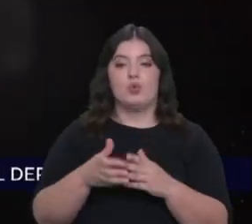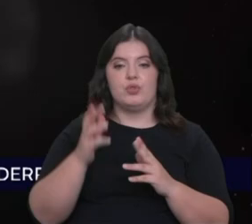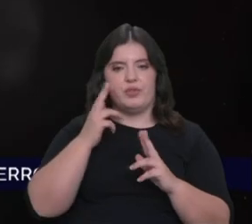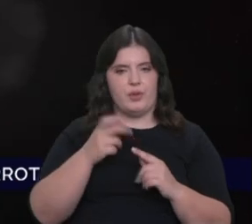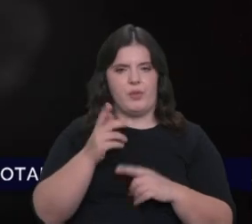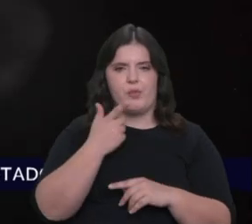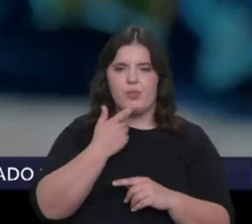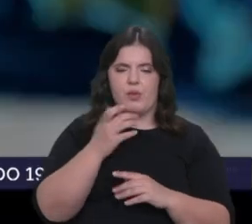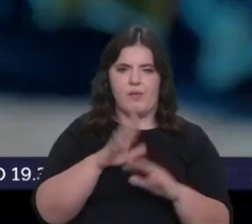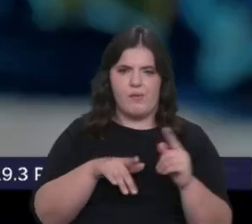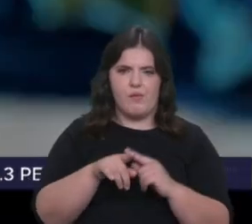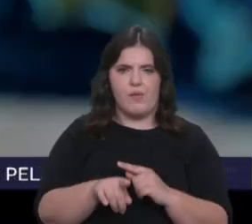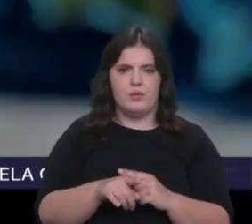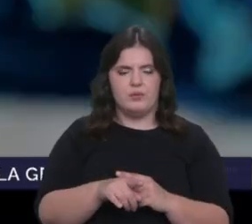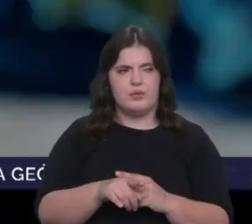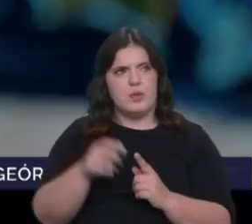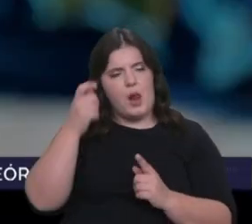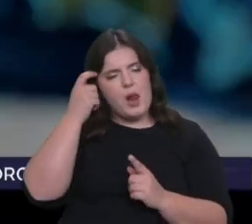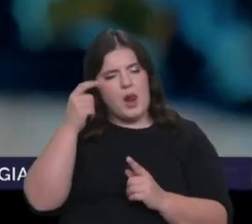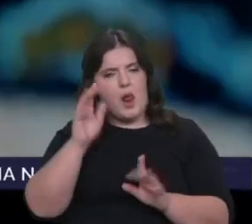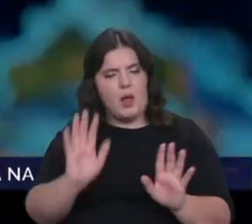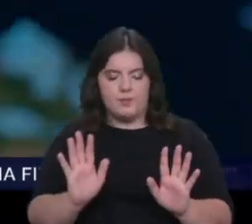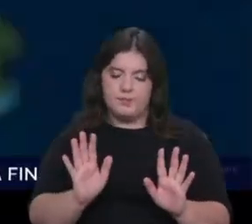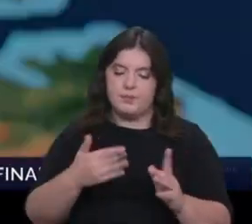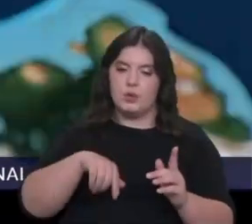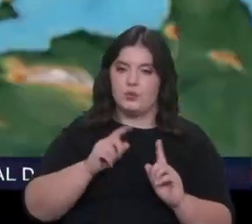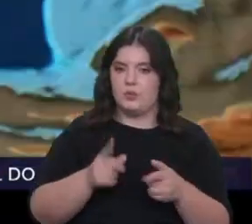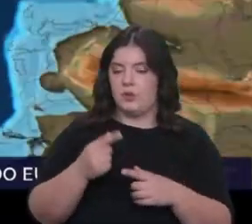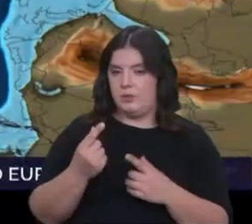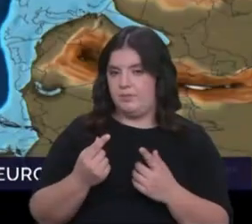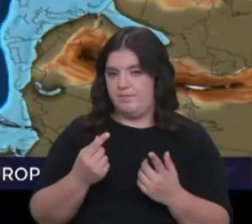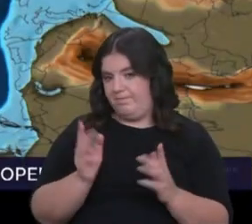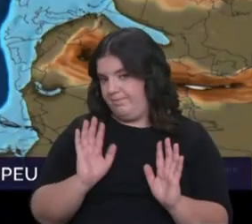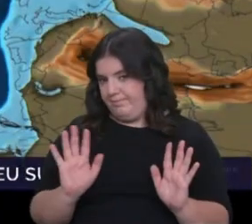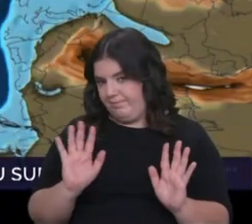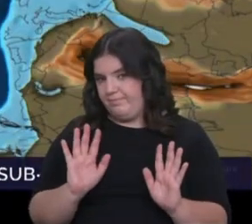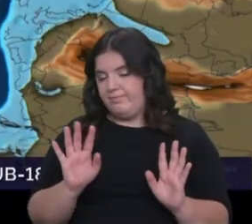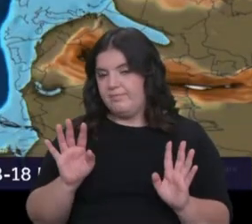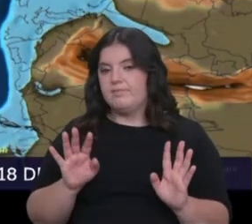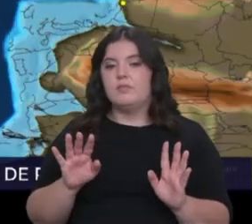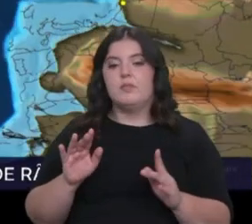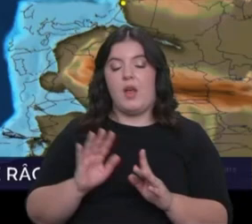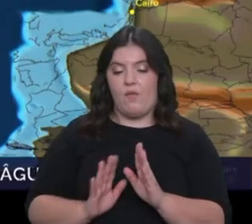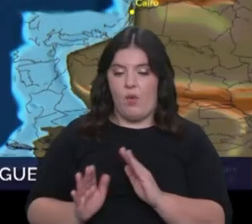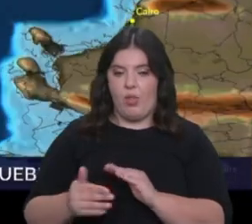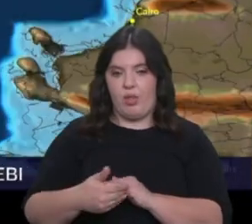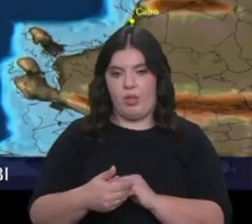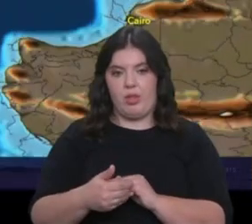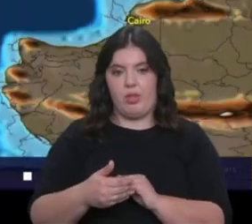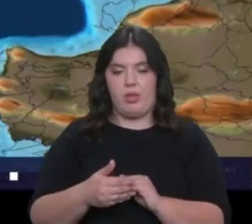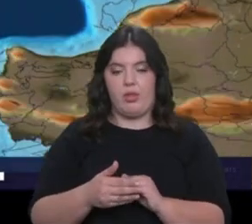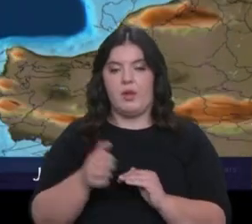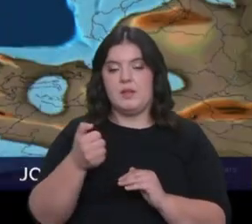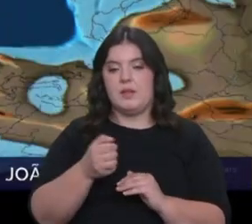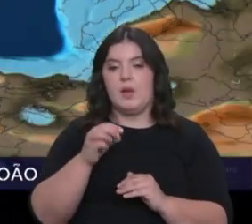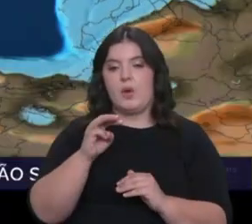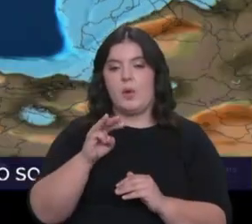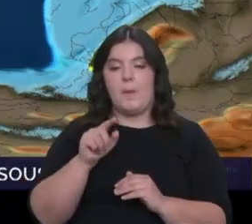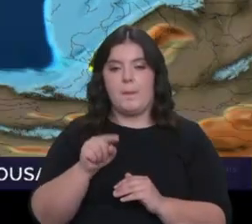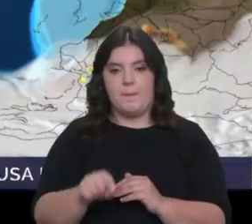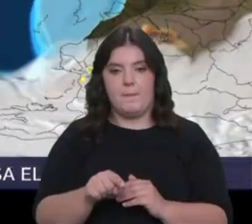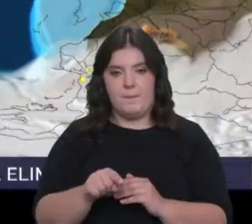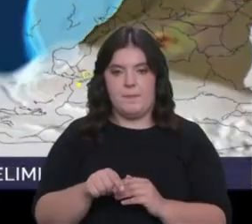uma pergunta um bocadinho antropocêntrica, mas nós temos que começar por algum lado, e que diz o seguinte, à volta, os mais de 5 mil exoplanetas já